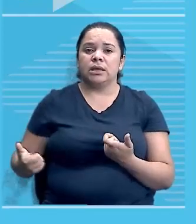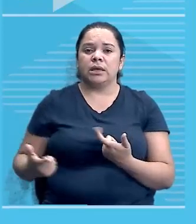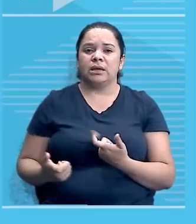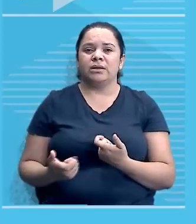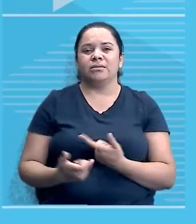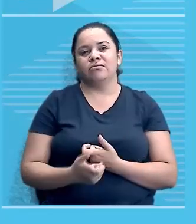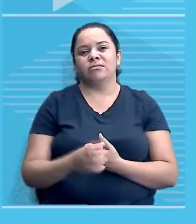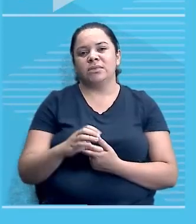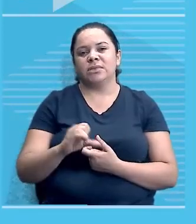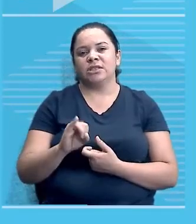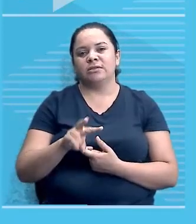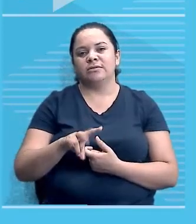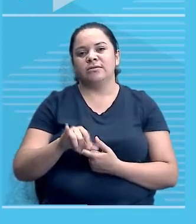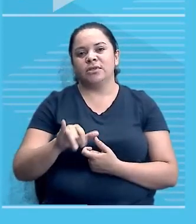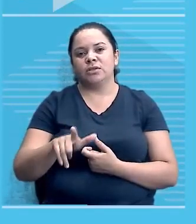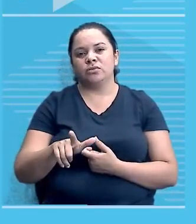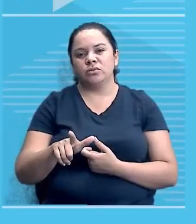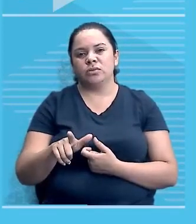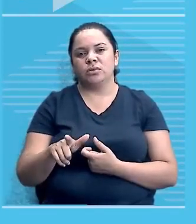matando pelo poder.